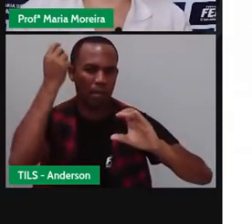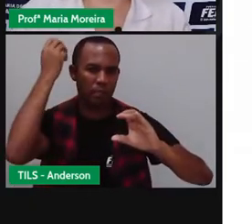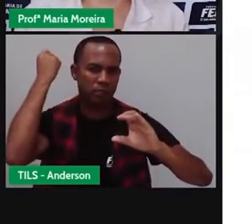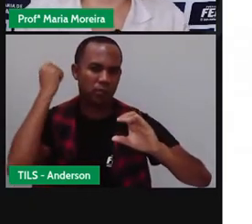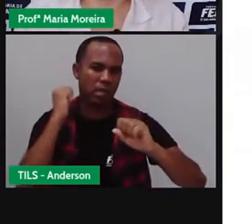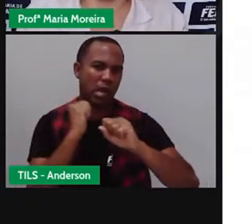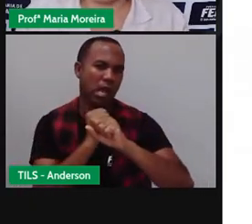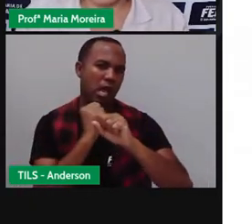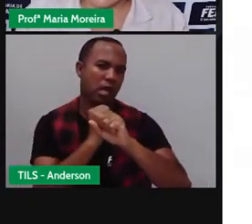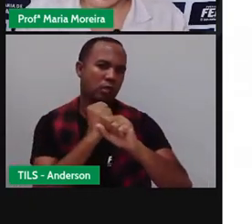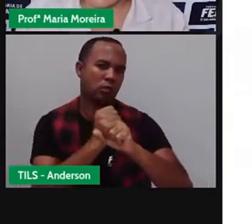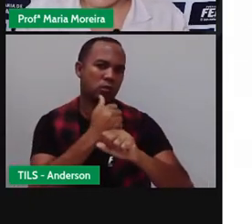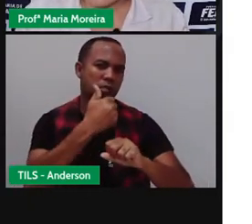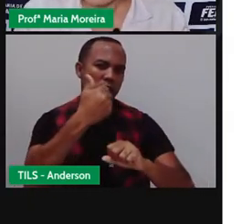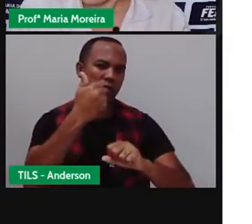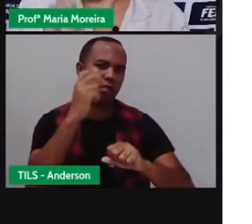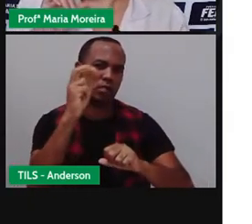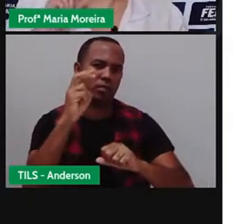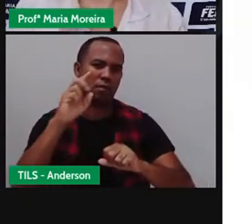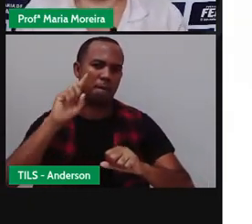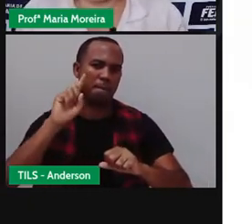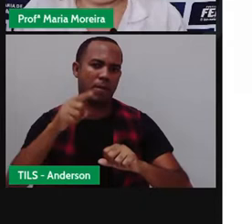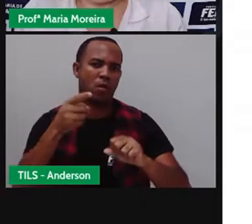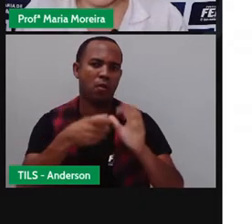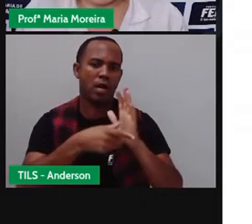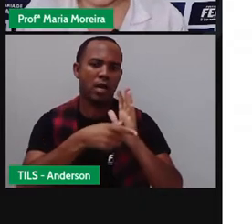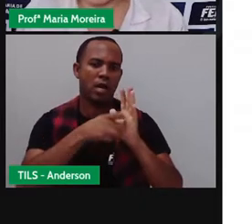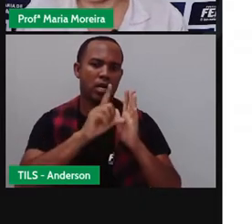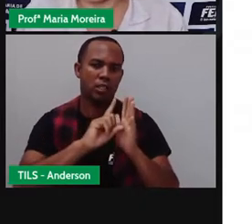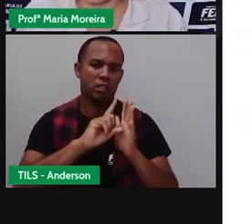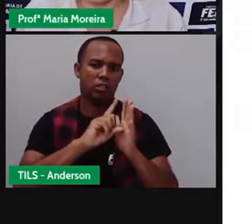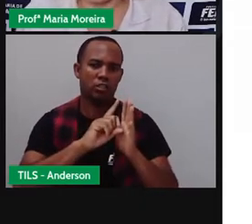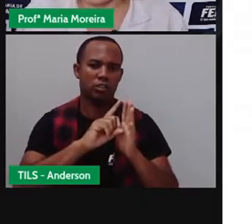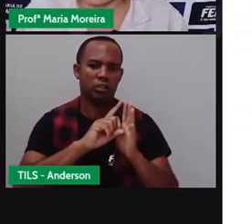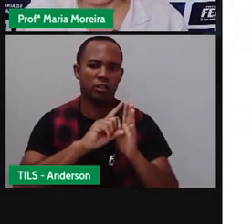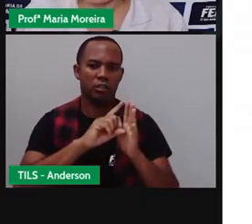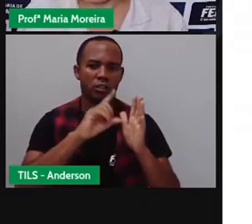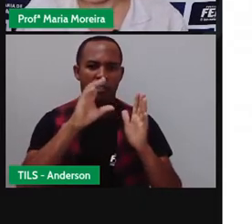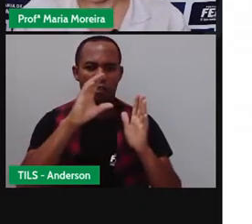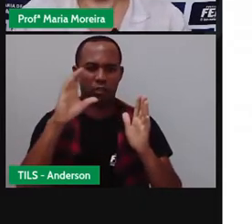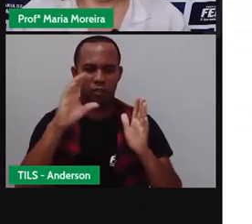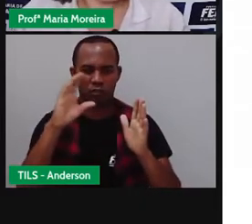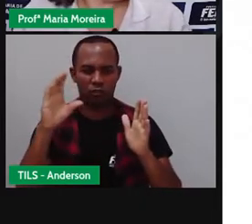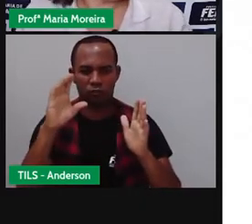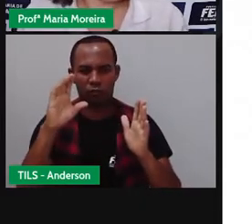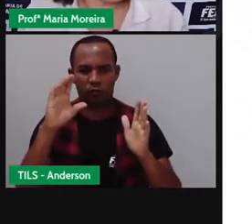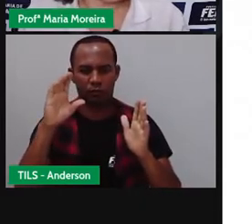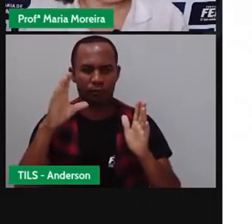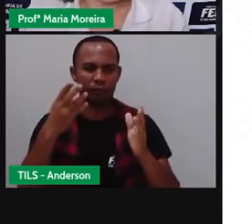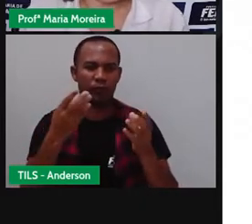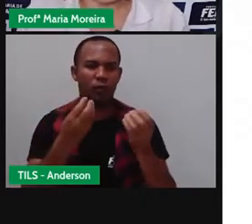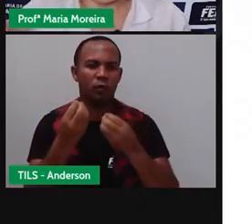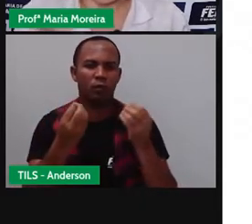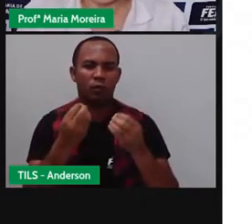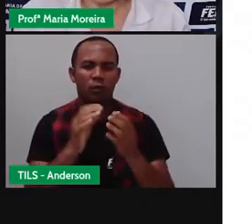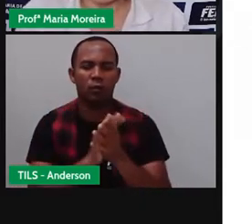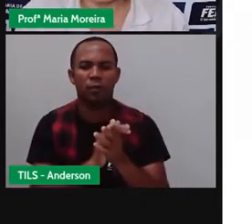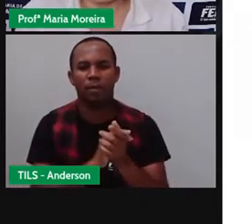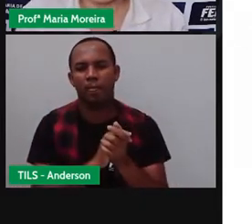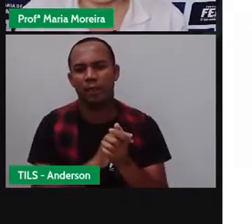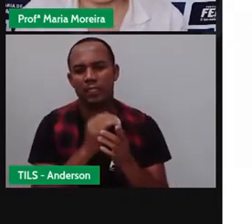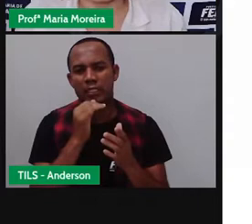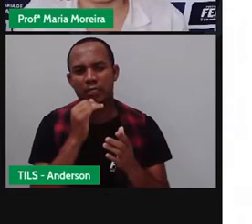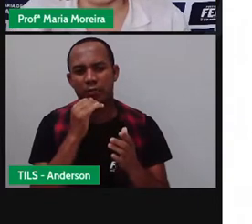de 15 mil antes de Cristo. A prova vai pegar uma pausa aqui para explicar isso aqui. Várias vezes eu já falei aqui com vocês, olha,